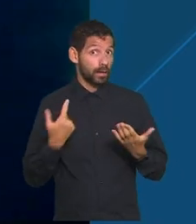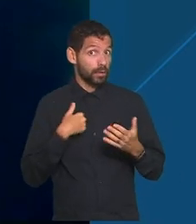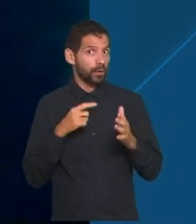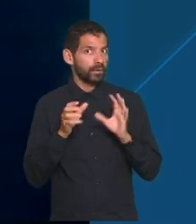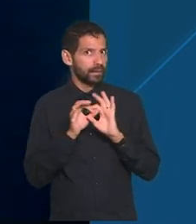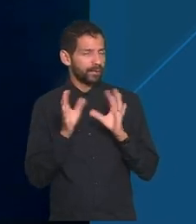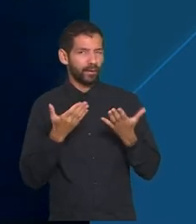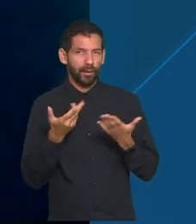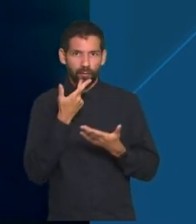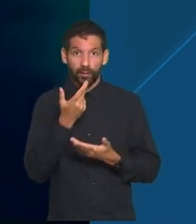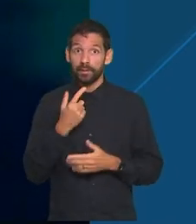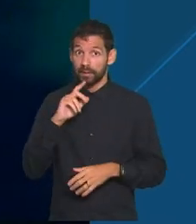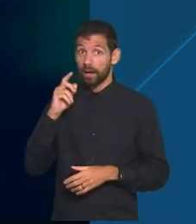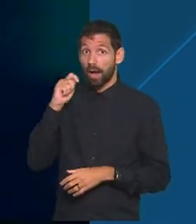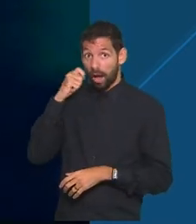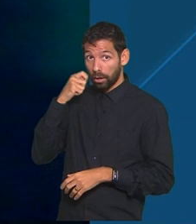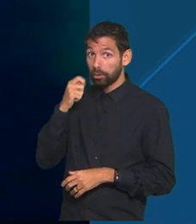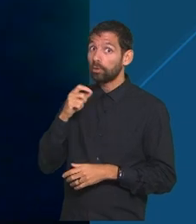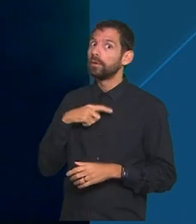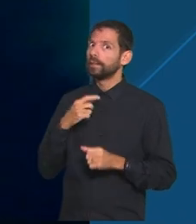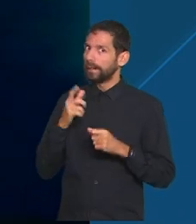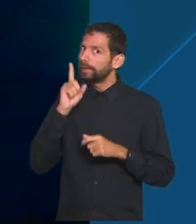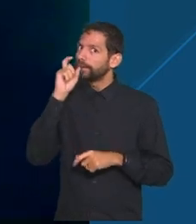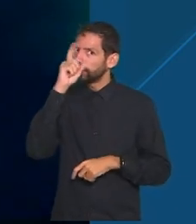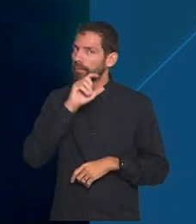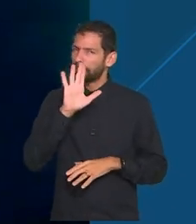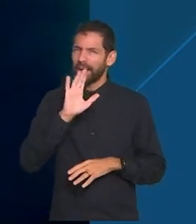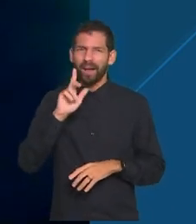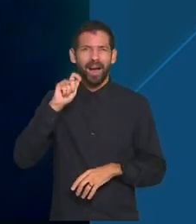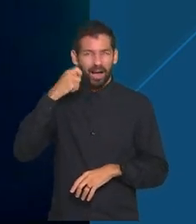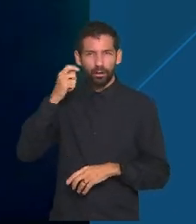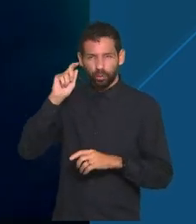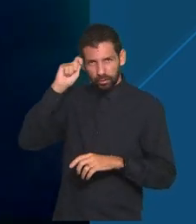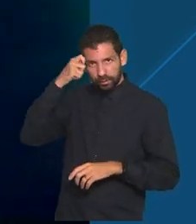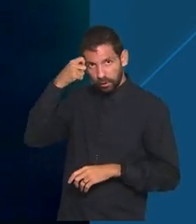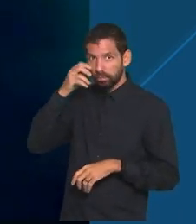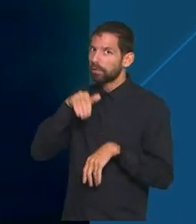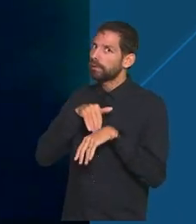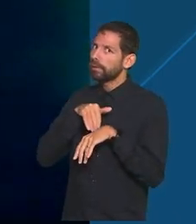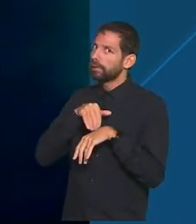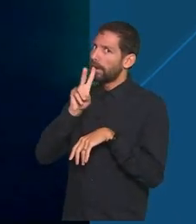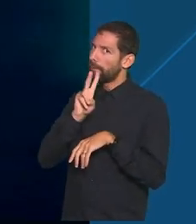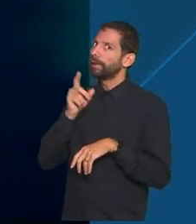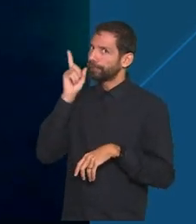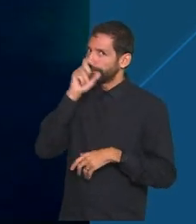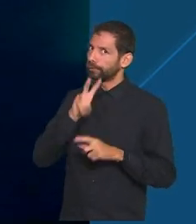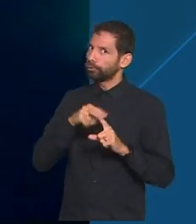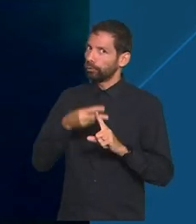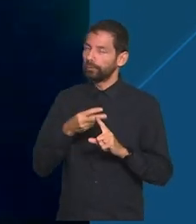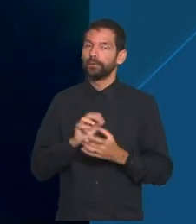permitiria dizer que ser ator é uma barra, ser ator negro são duas barras.